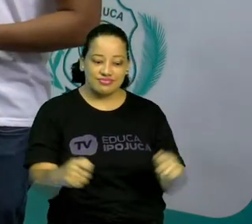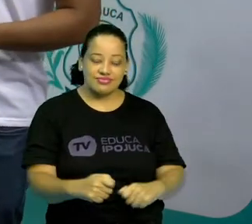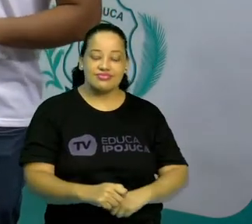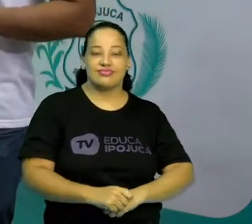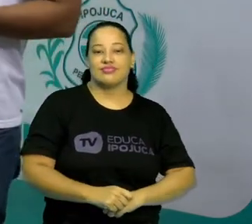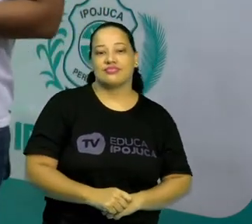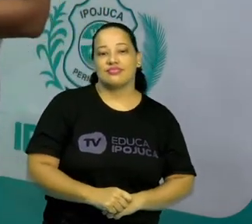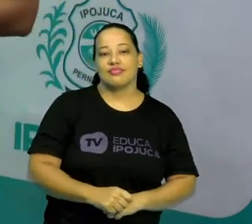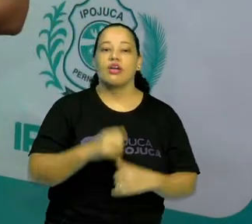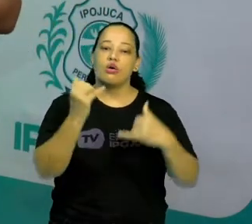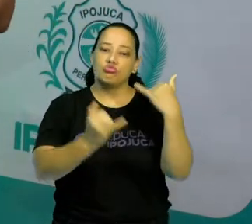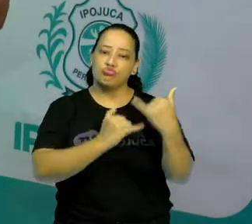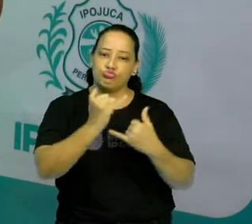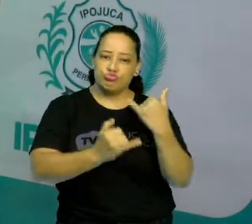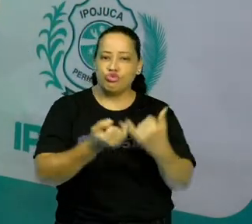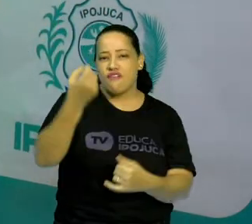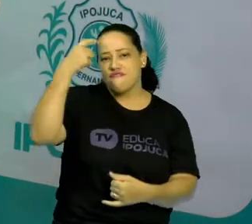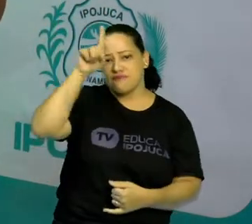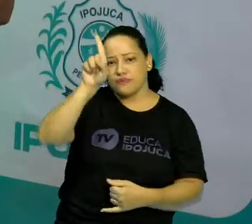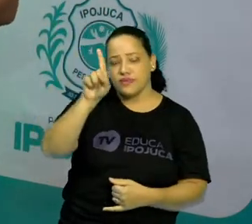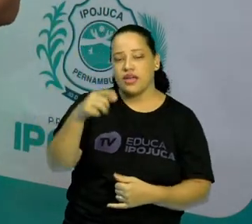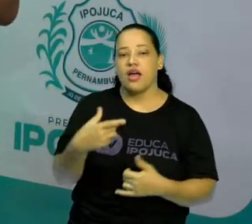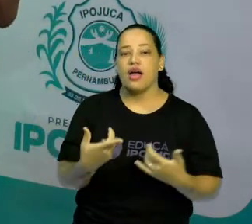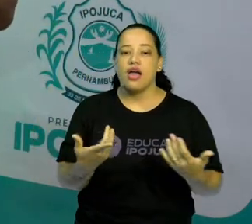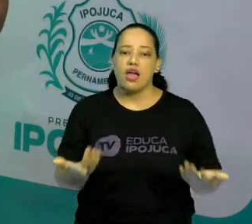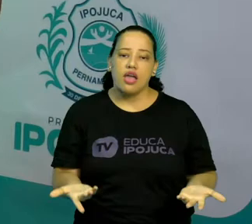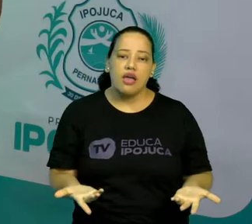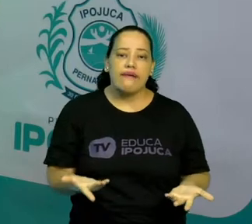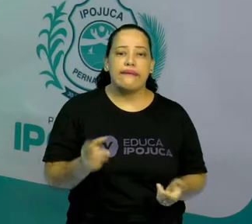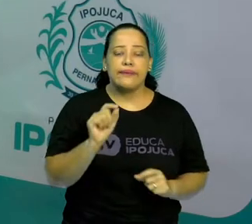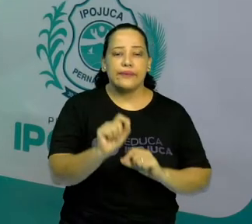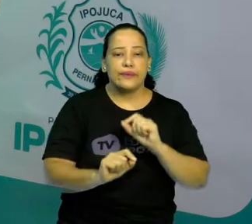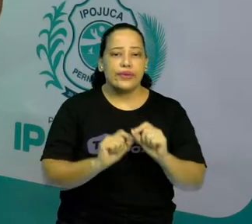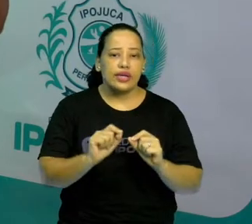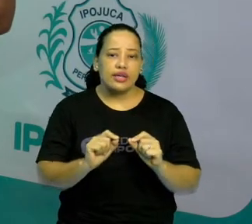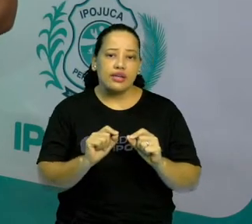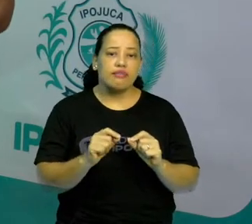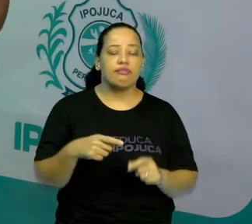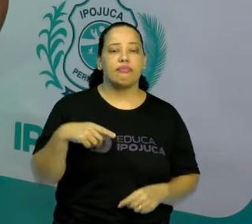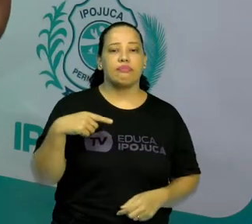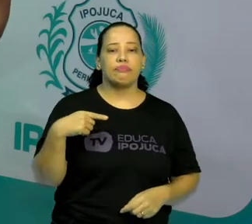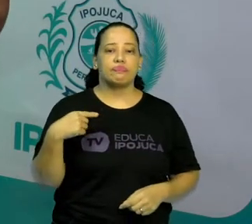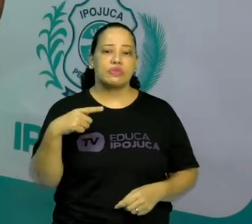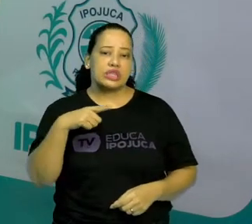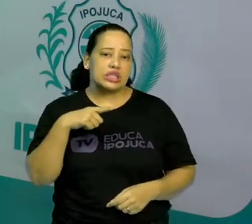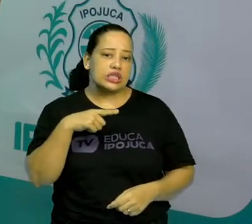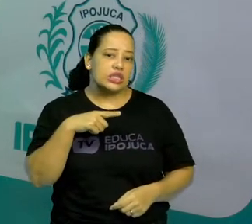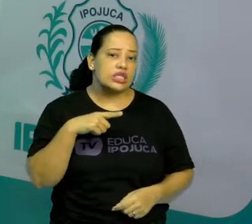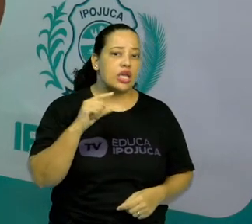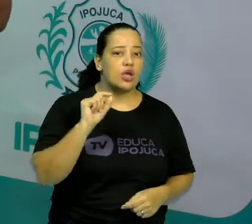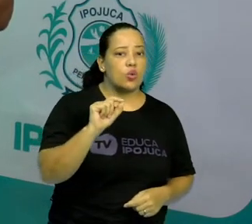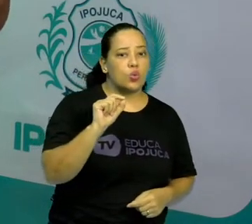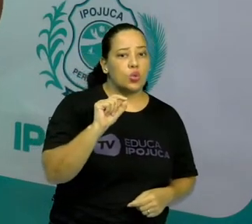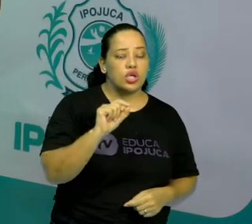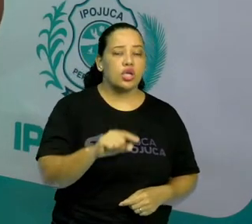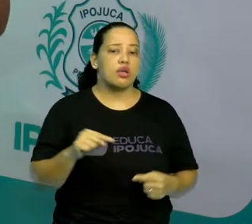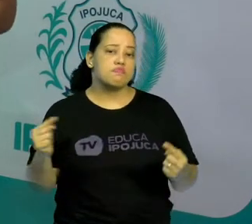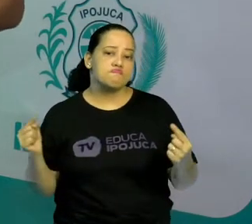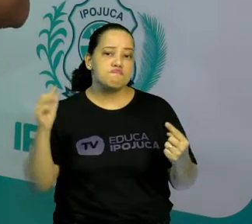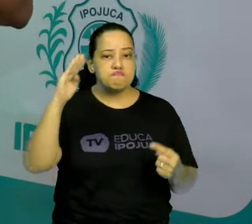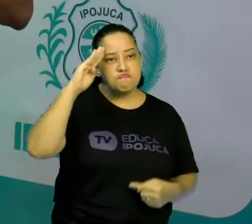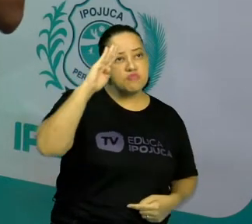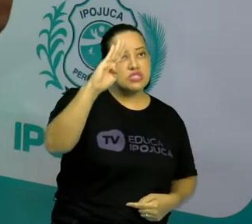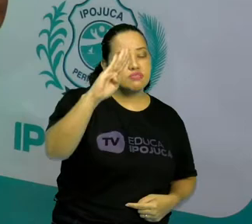O jogo de improvisação, ele nos traz um foco, ou melhor, traz ao foco aquela